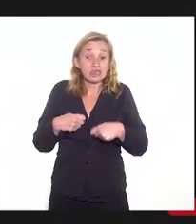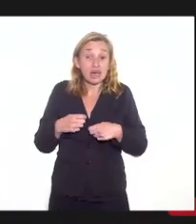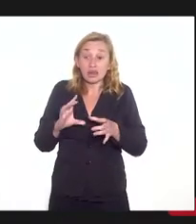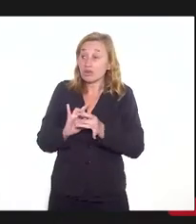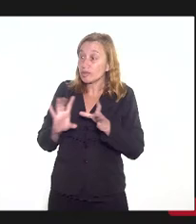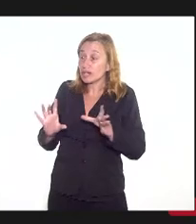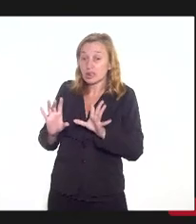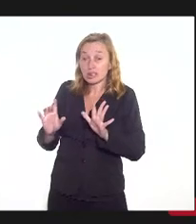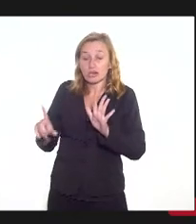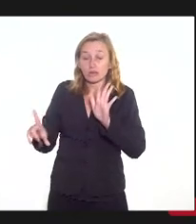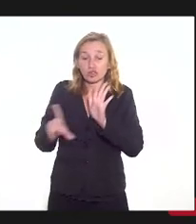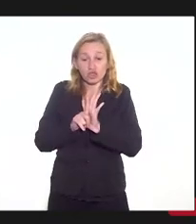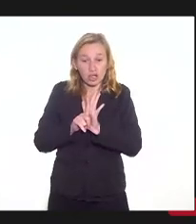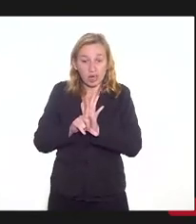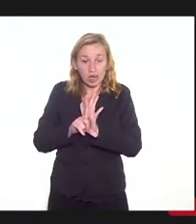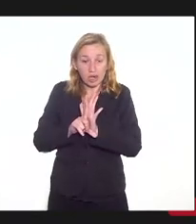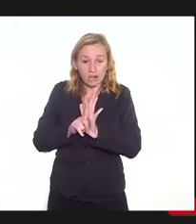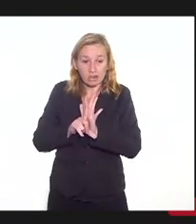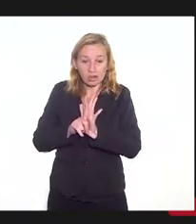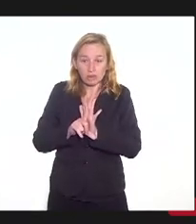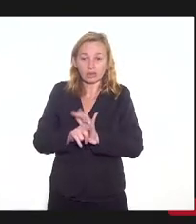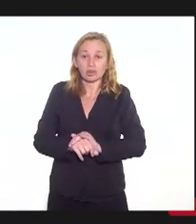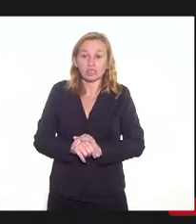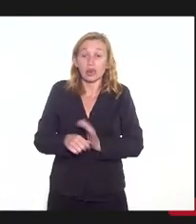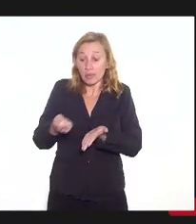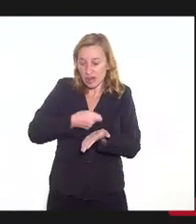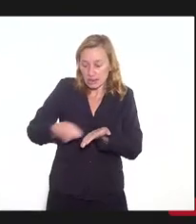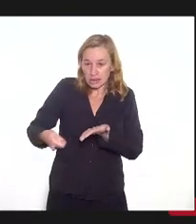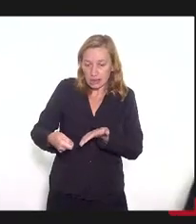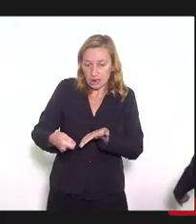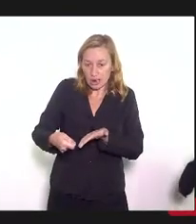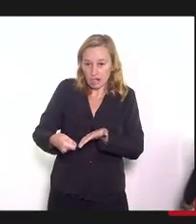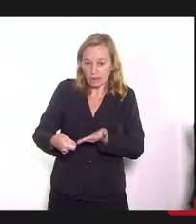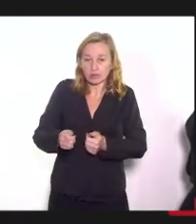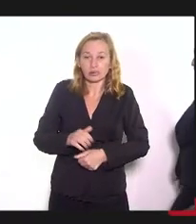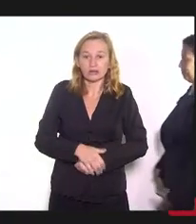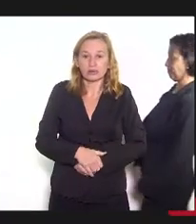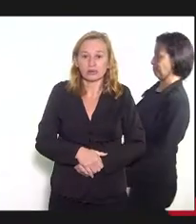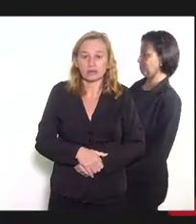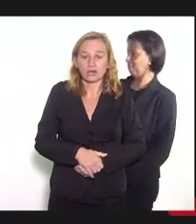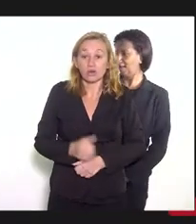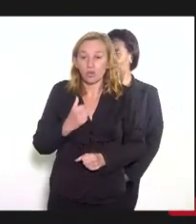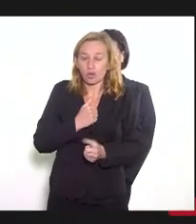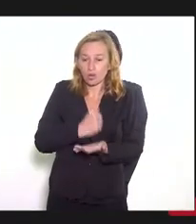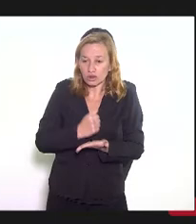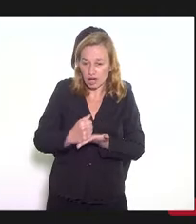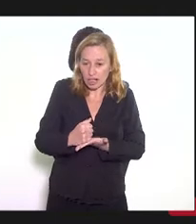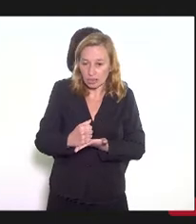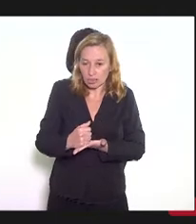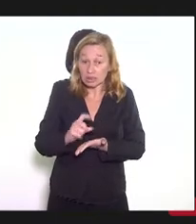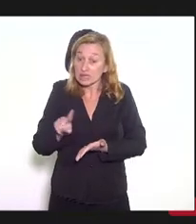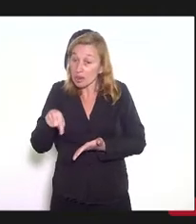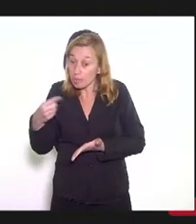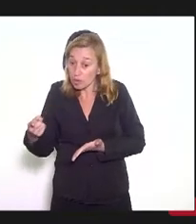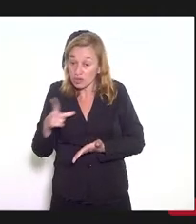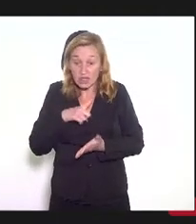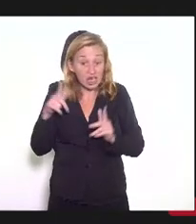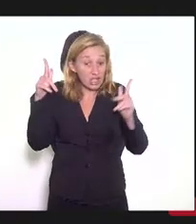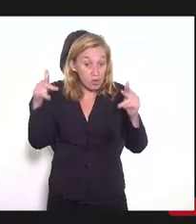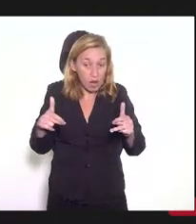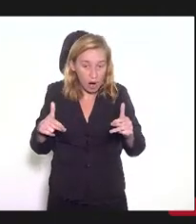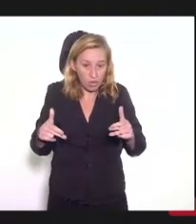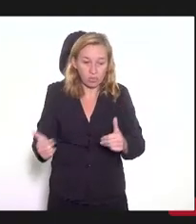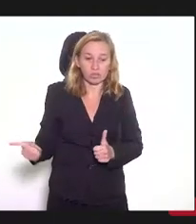legislativa também para que a gente possa assinar esse contrato. Depois, a gente vai ter os meses